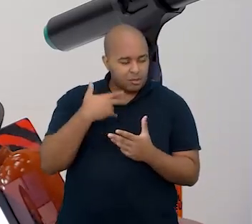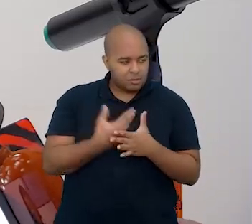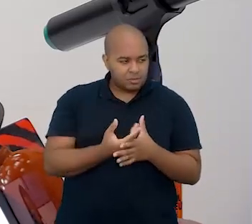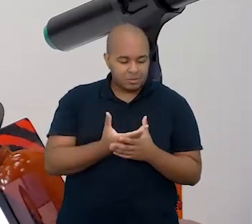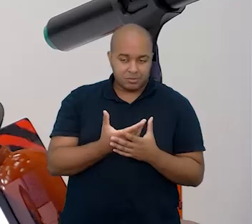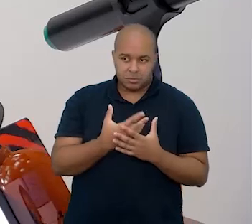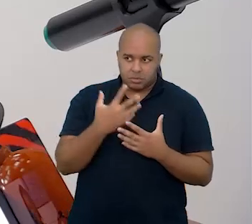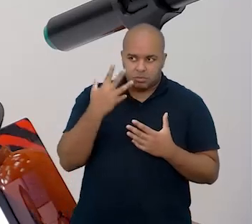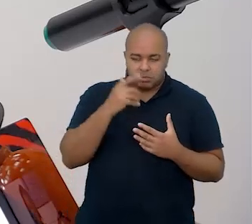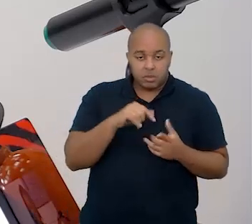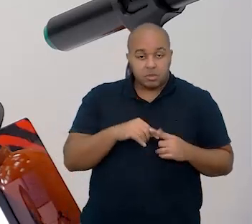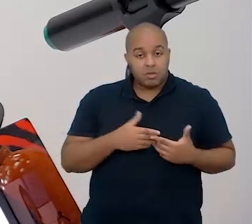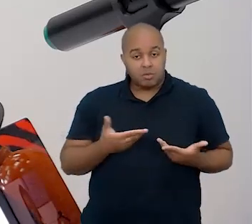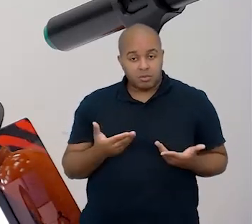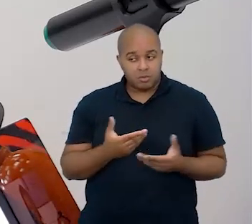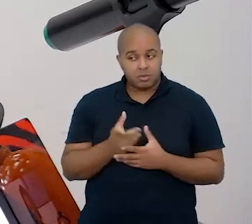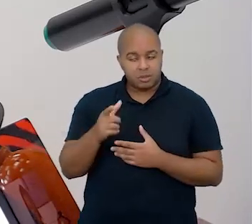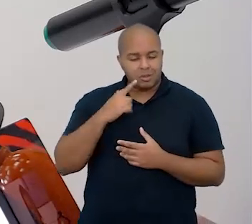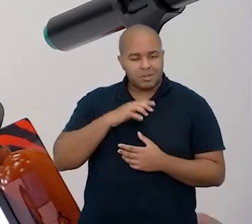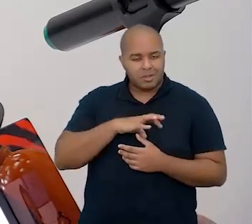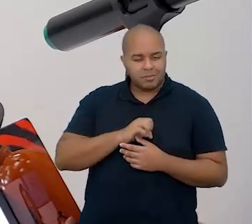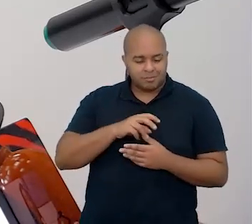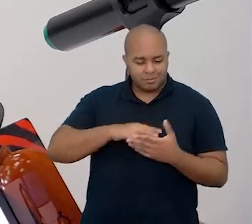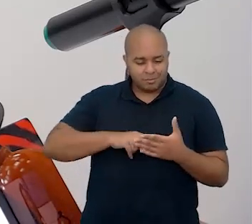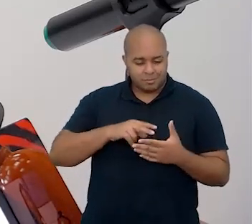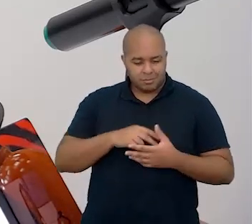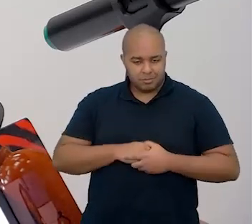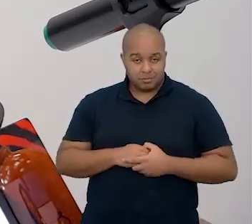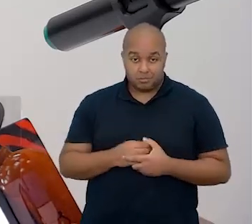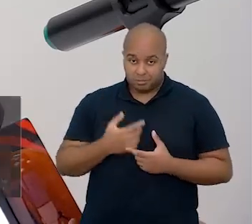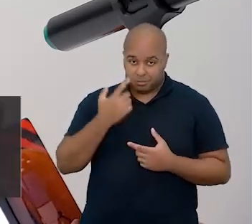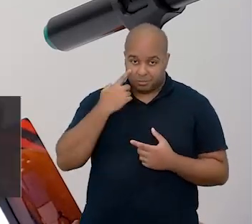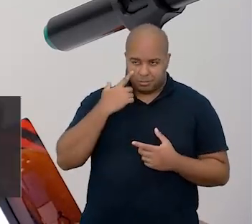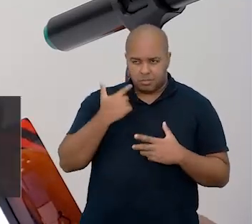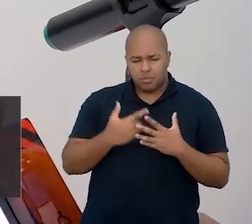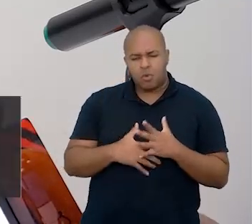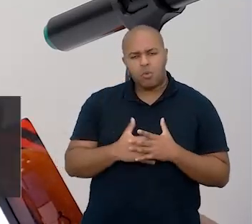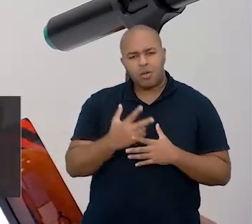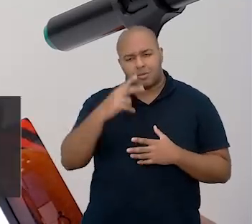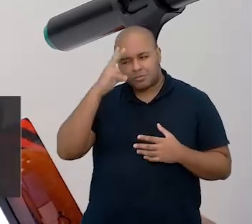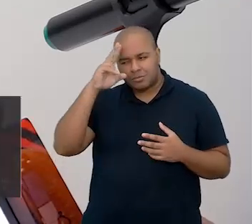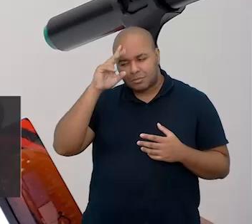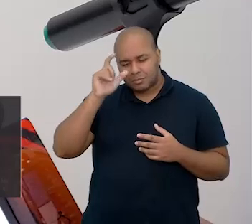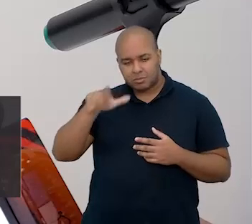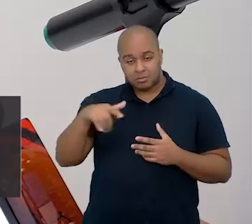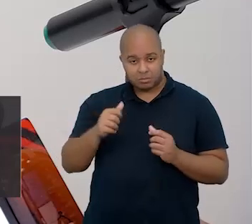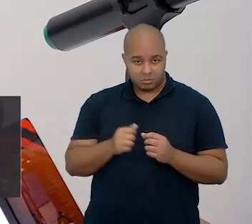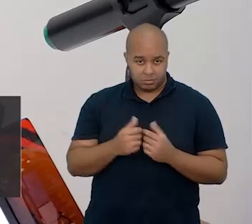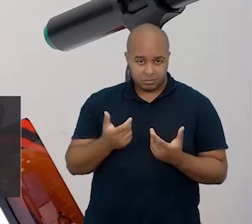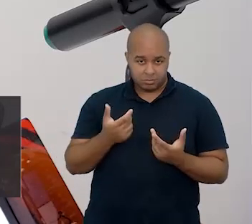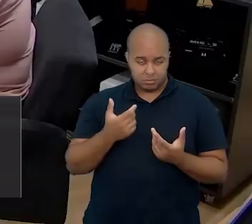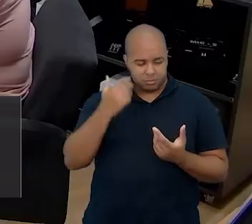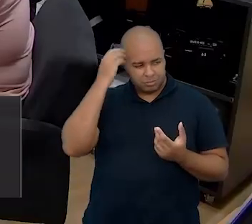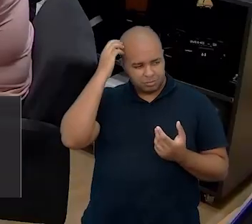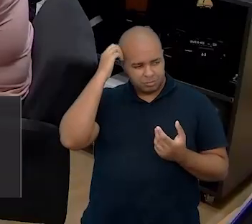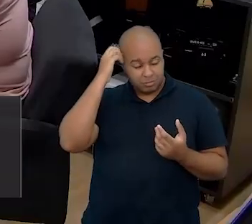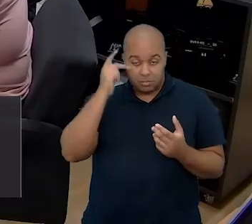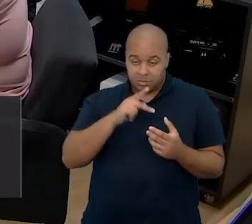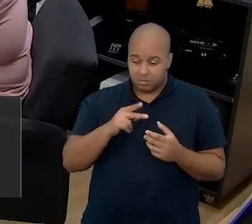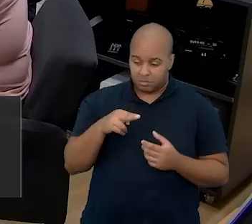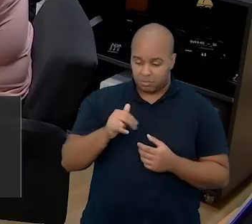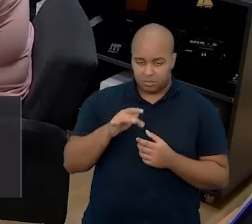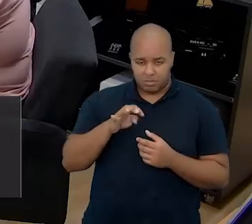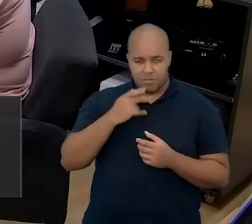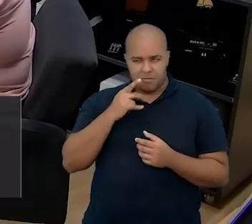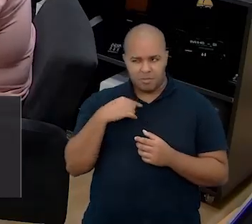precioso. Hoje eu amo ler. Olha só, quanta memória aí junto, hein? A professora Natácia, ela